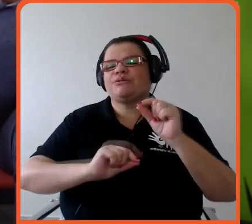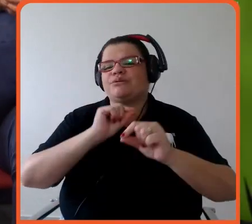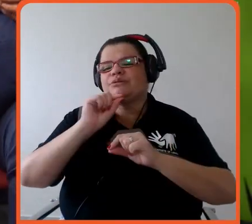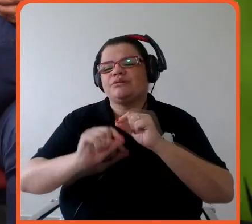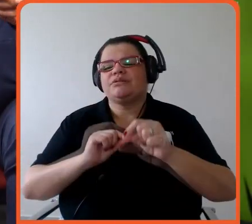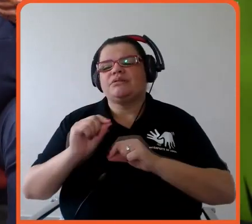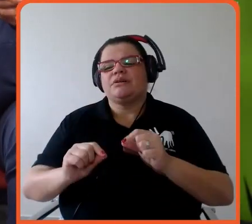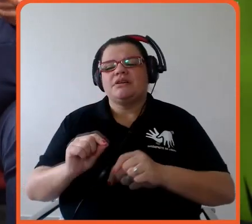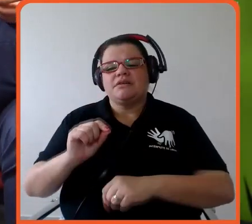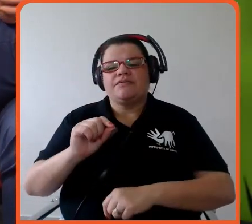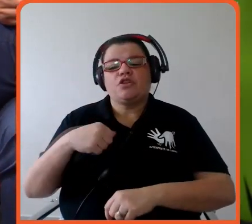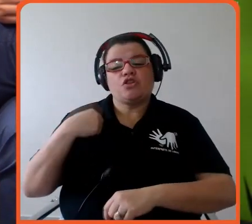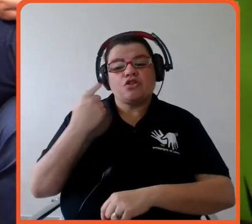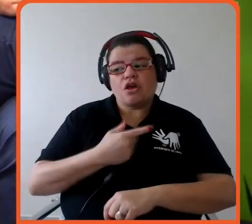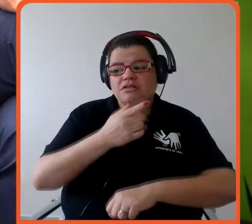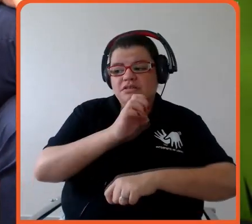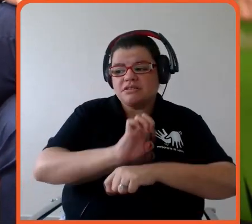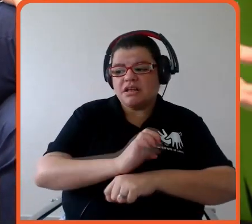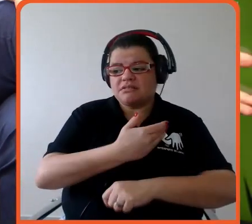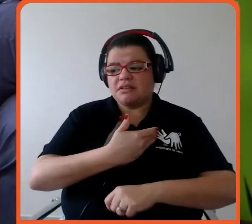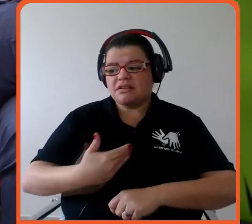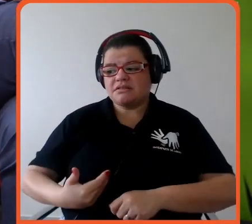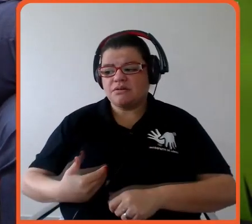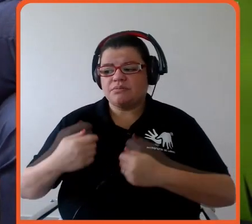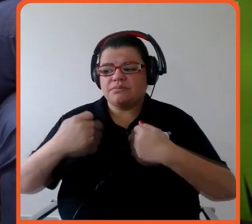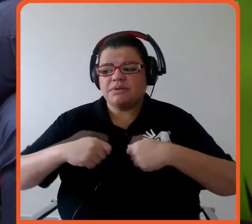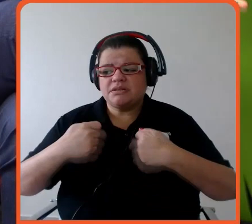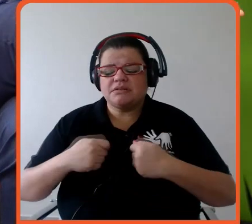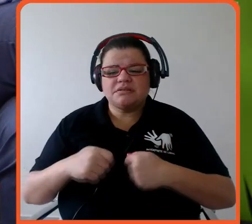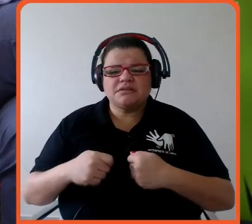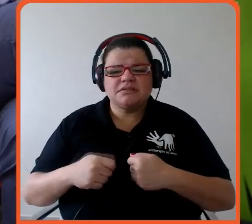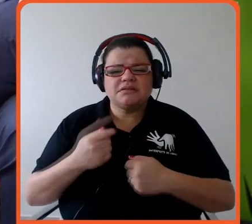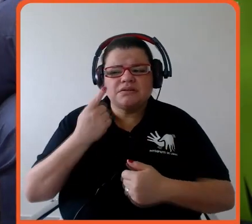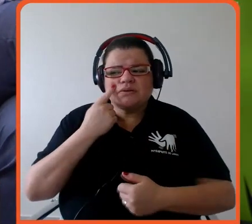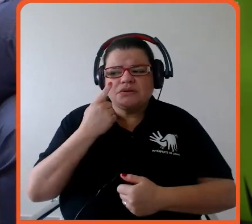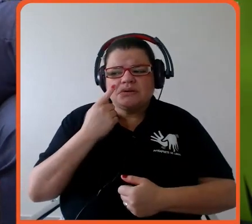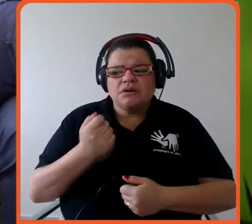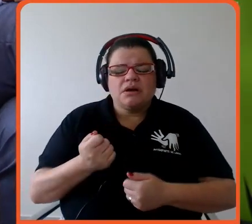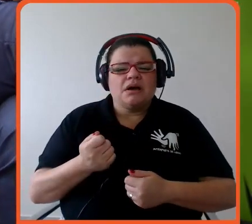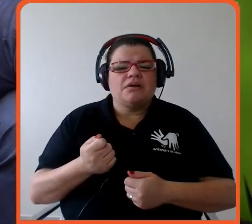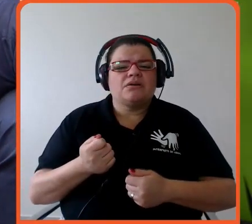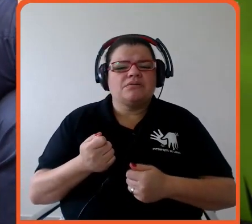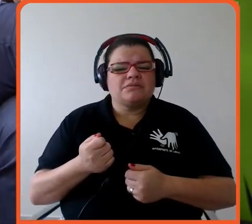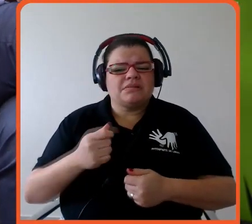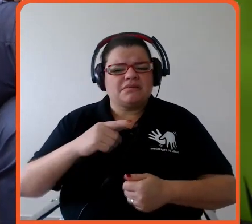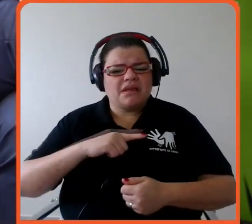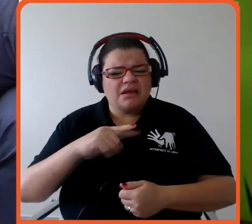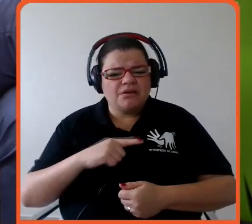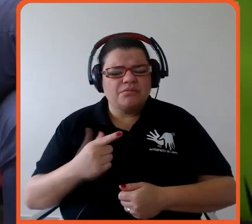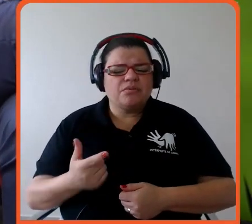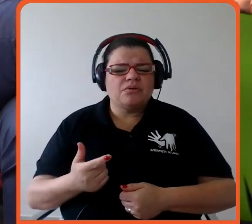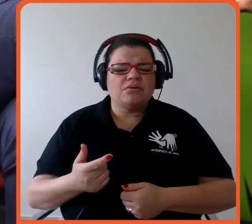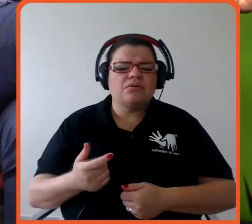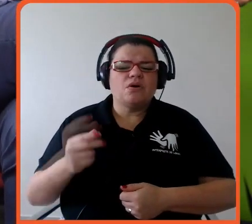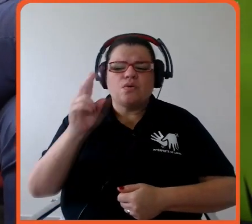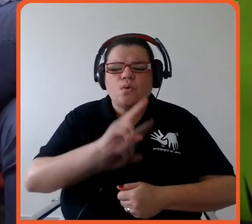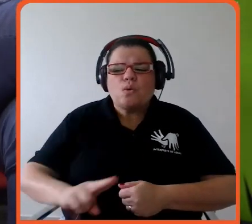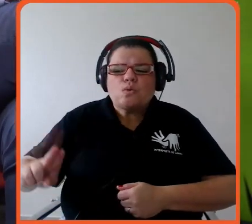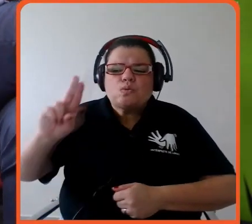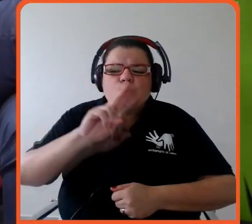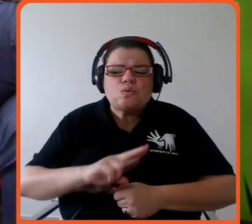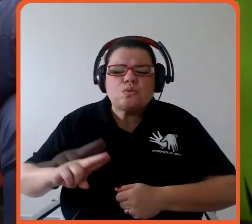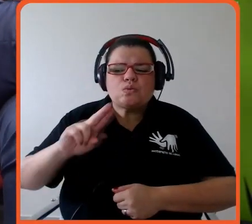entregar muita coisa então assim os principais ofensores que a gente sabe que estão aí por exemplo do carvão por exemplo o desmatamento